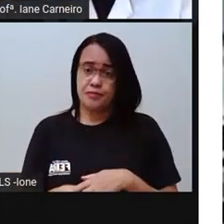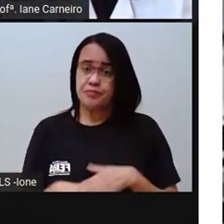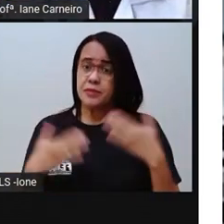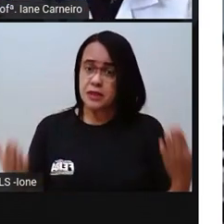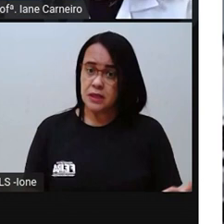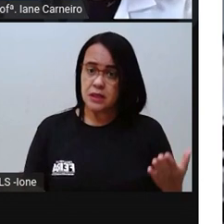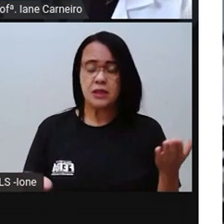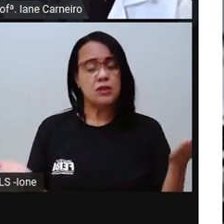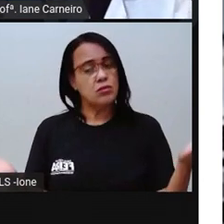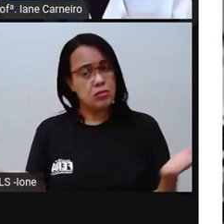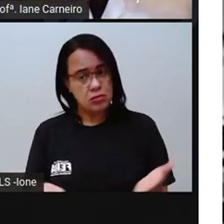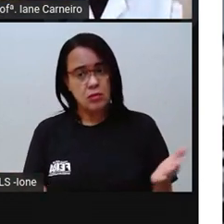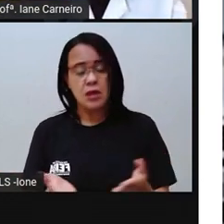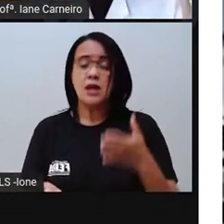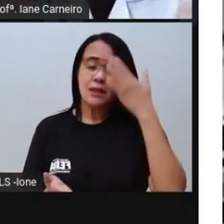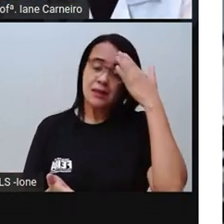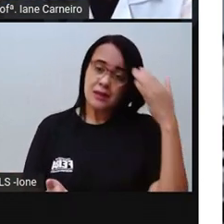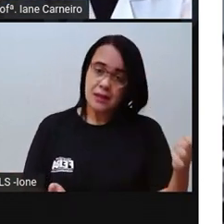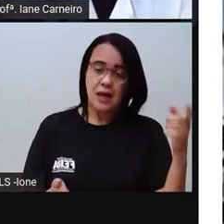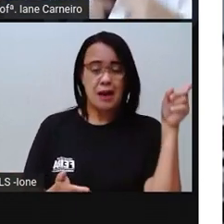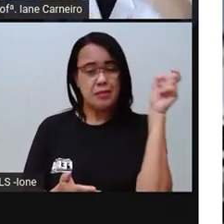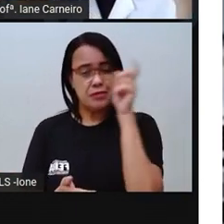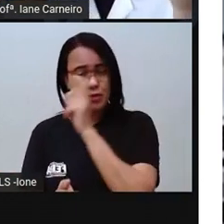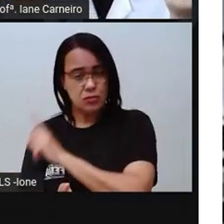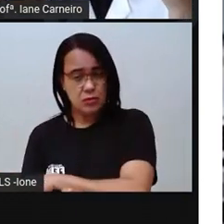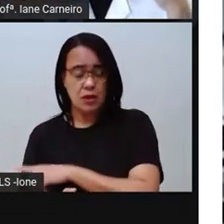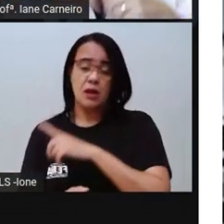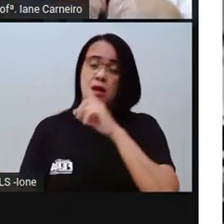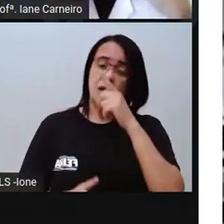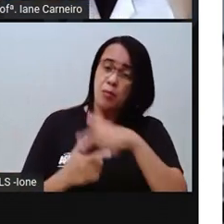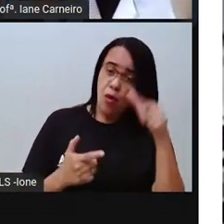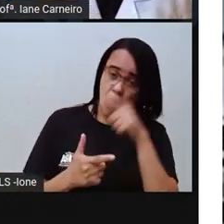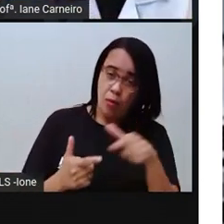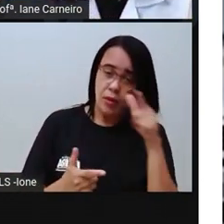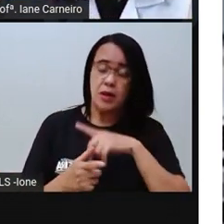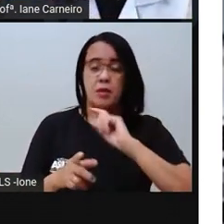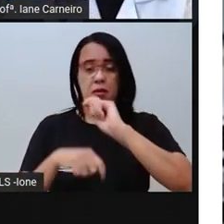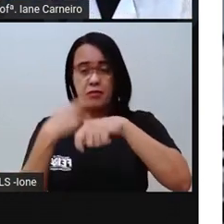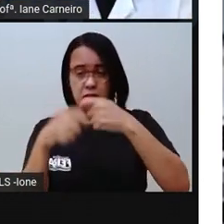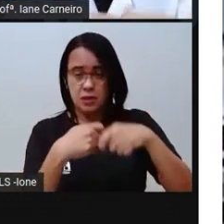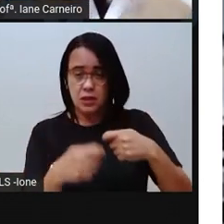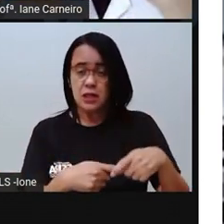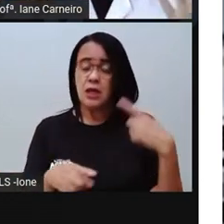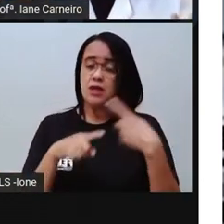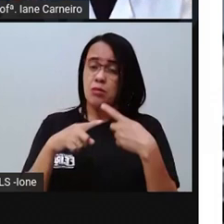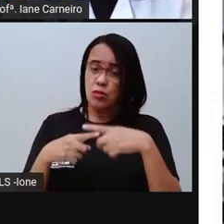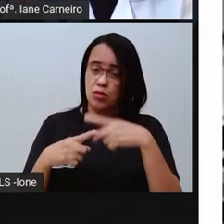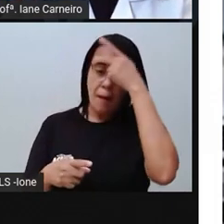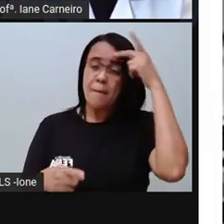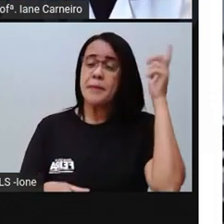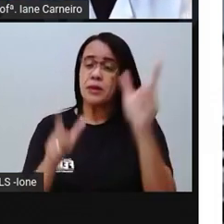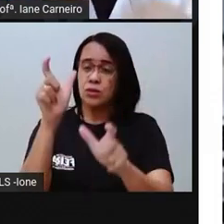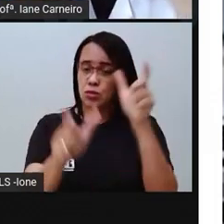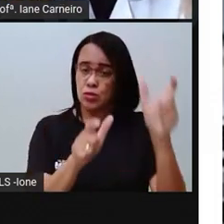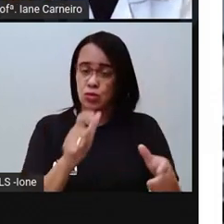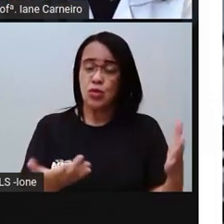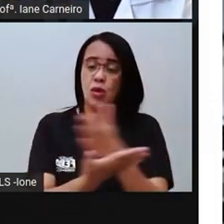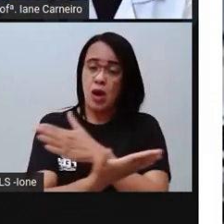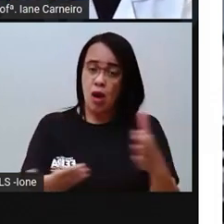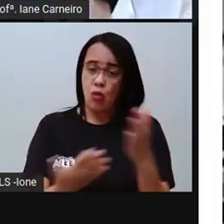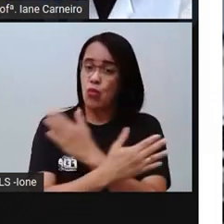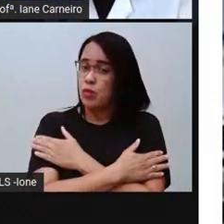crises financeiras, né? Que a gente sabe que as pessoas, né? Estão sem trabalho e algumas famílias